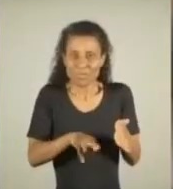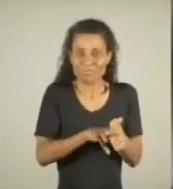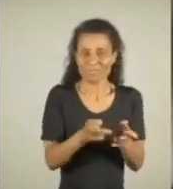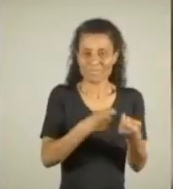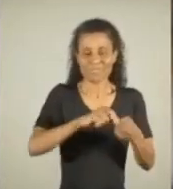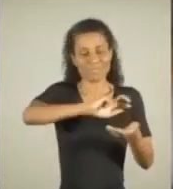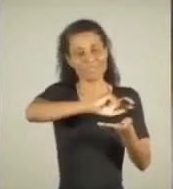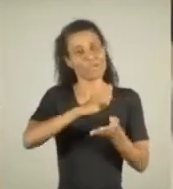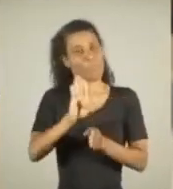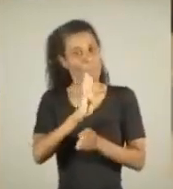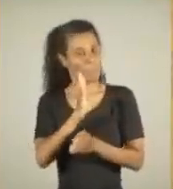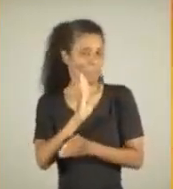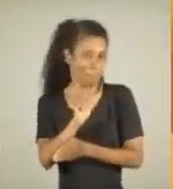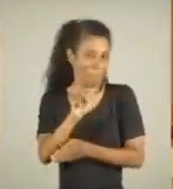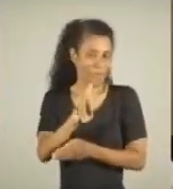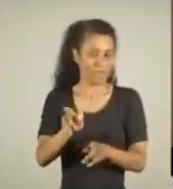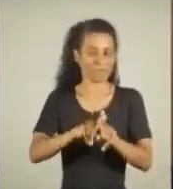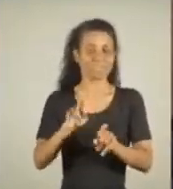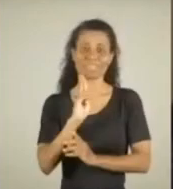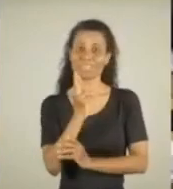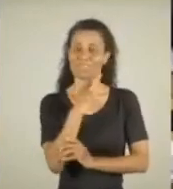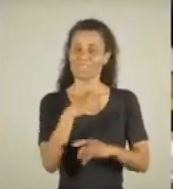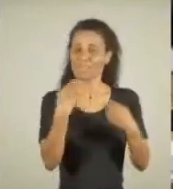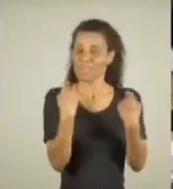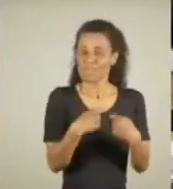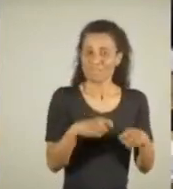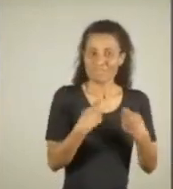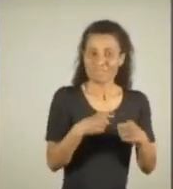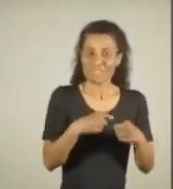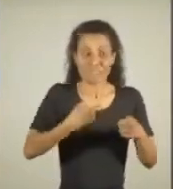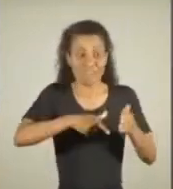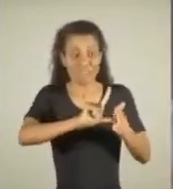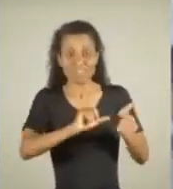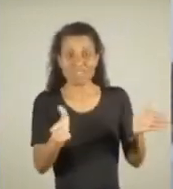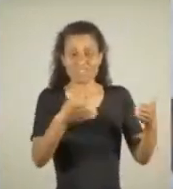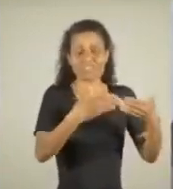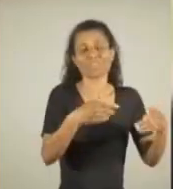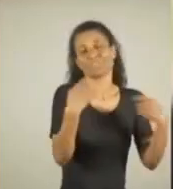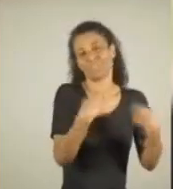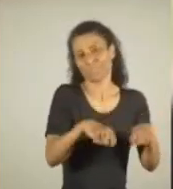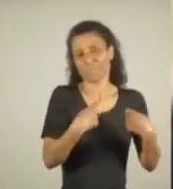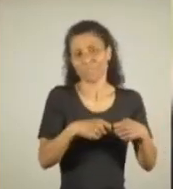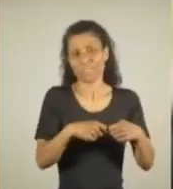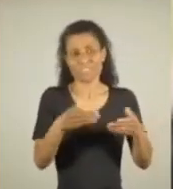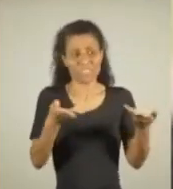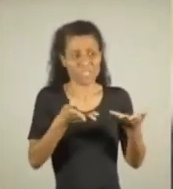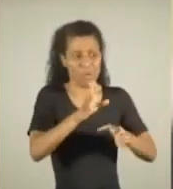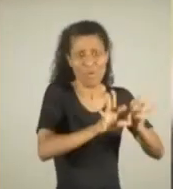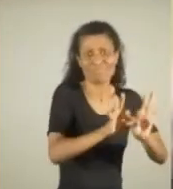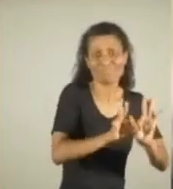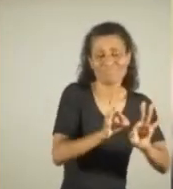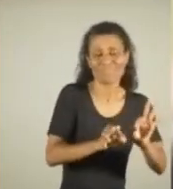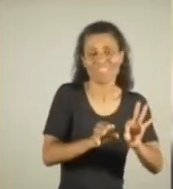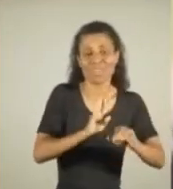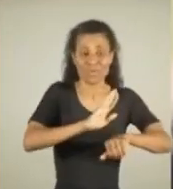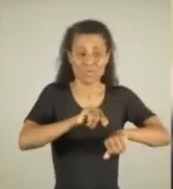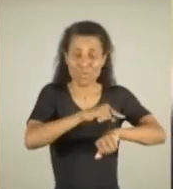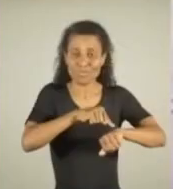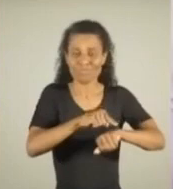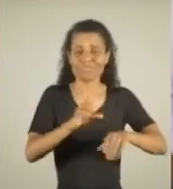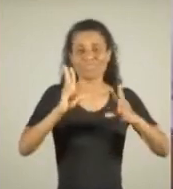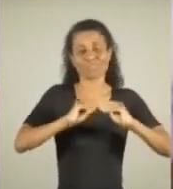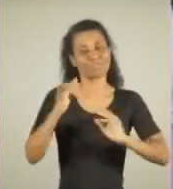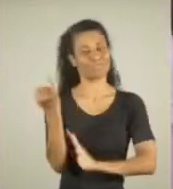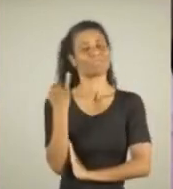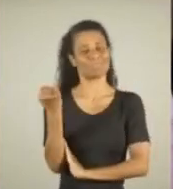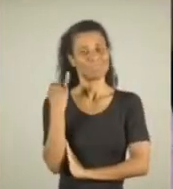economia, bares, restaurantes e o comércio vão ter que compensar o tempo que estiveram fechados. E o horário da noite vai ser fundamental para